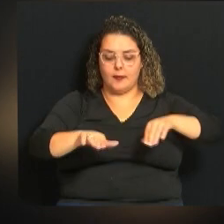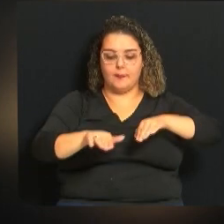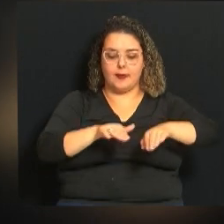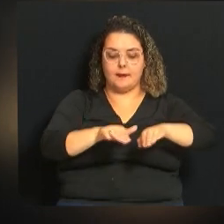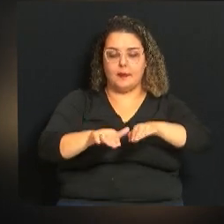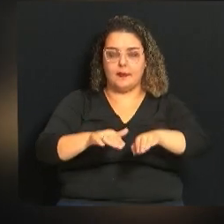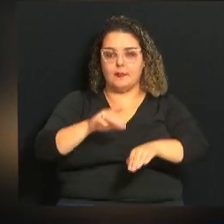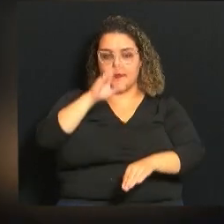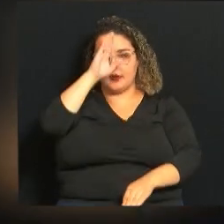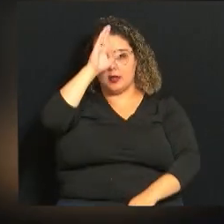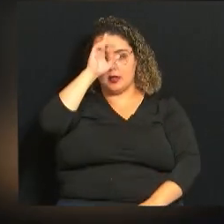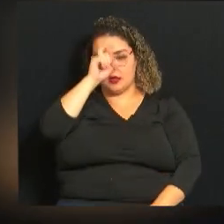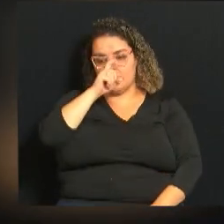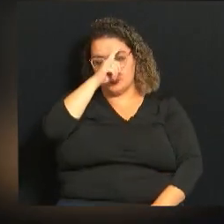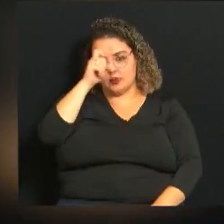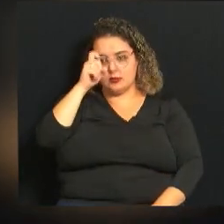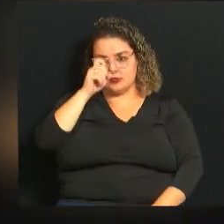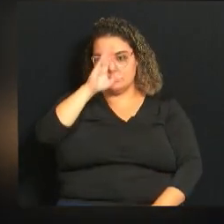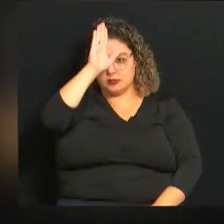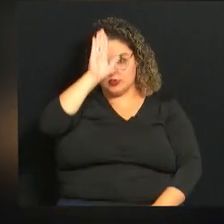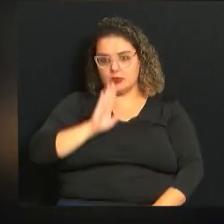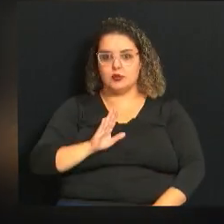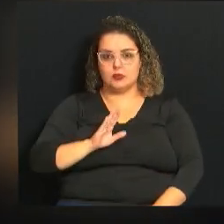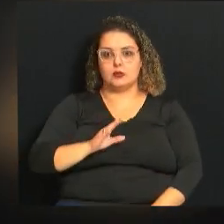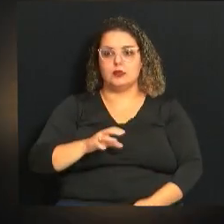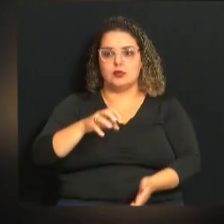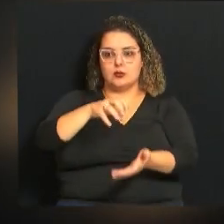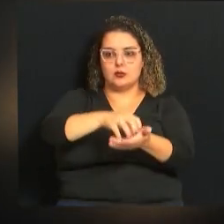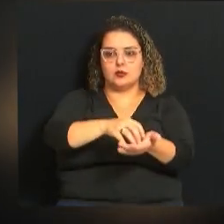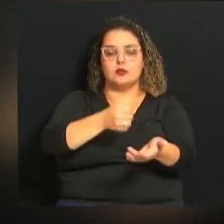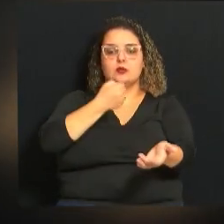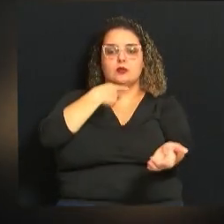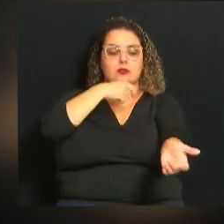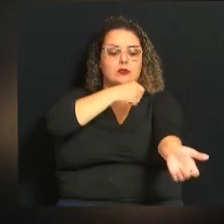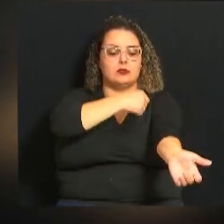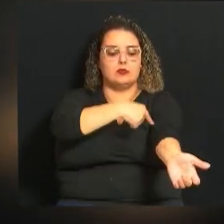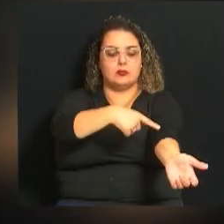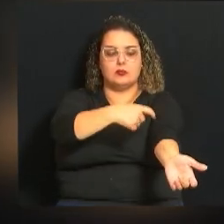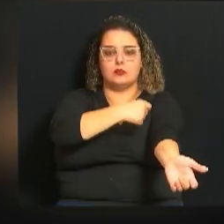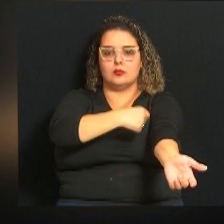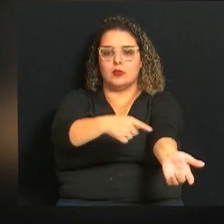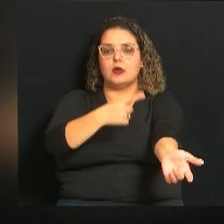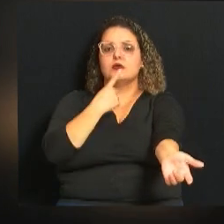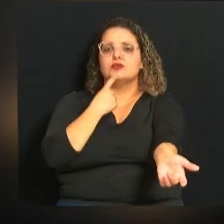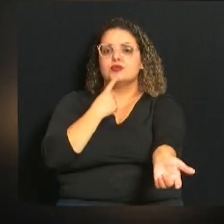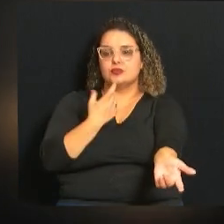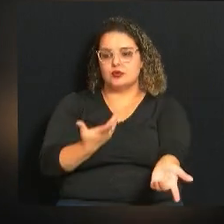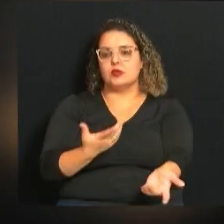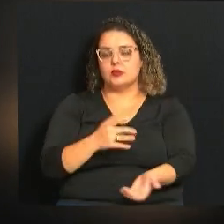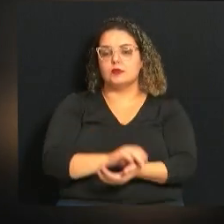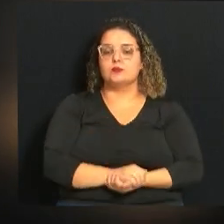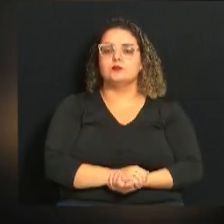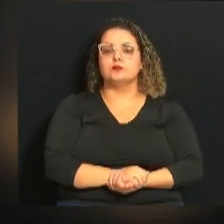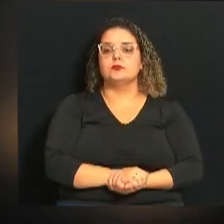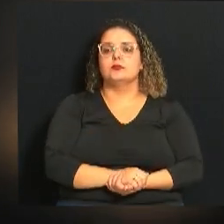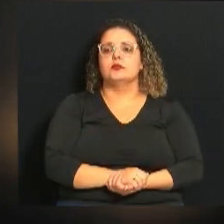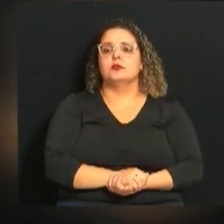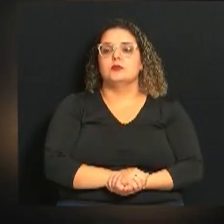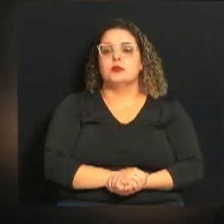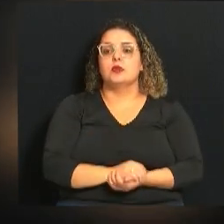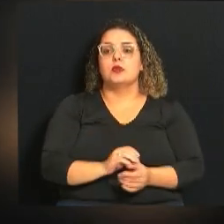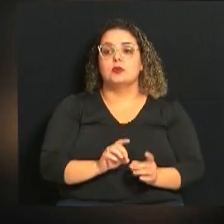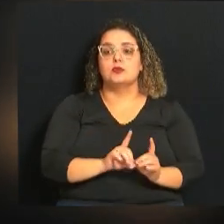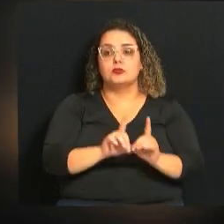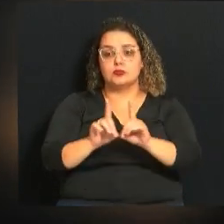estacionamento em hospitais e centros de doação de sangue para pacientes, usuários diretos dos